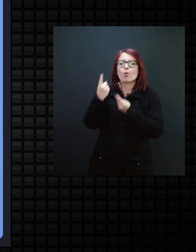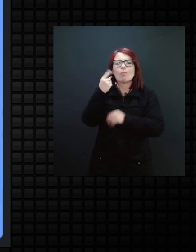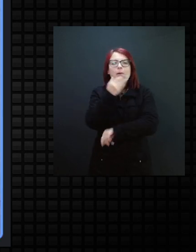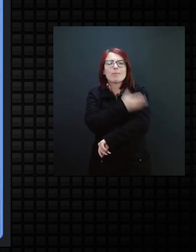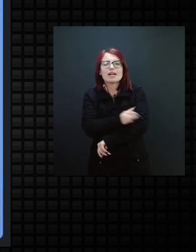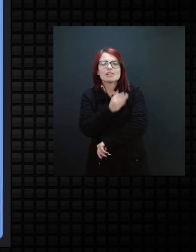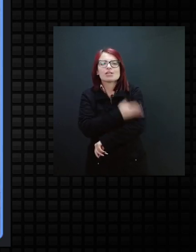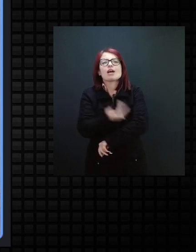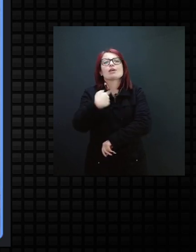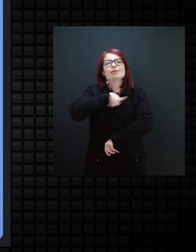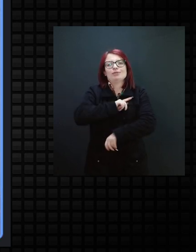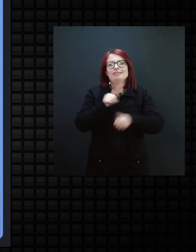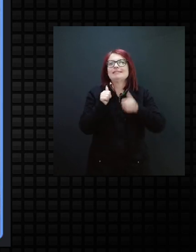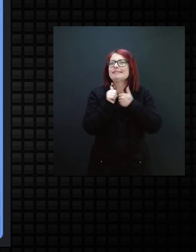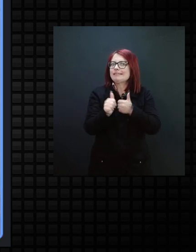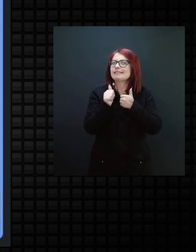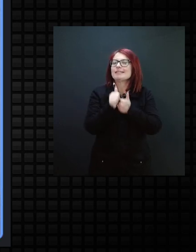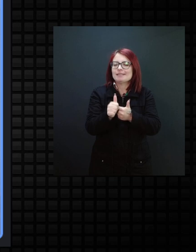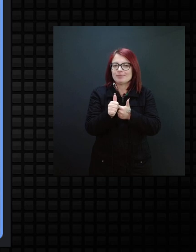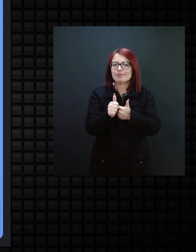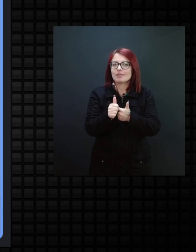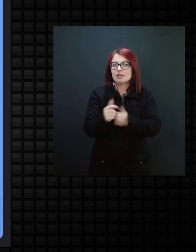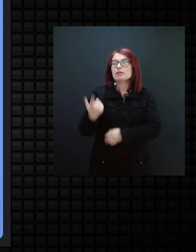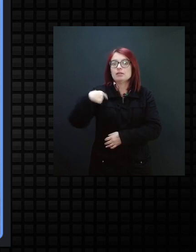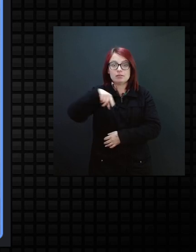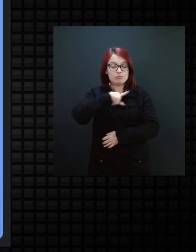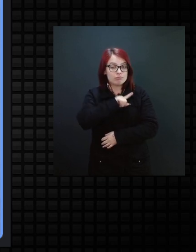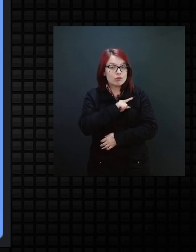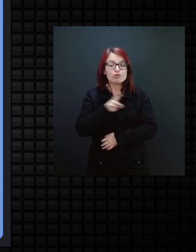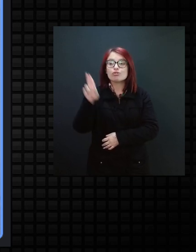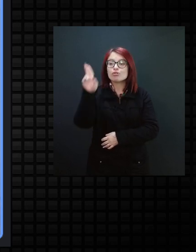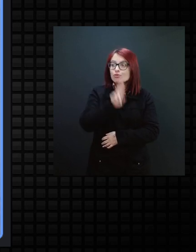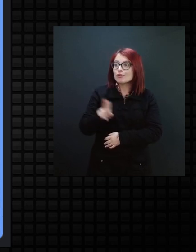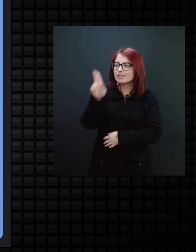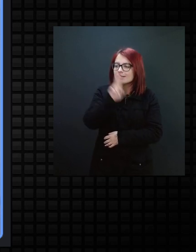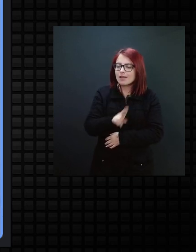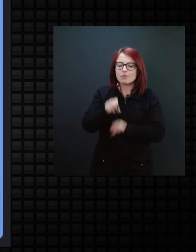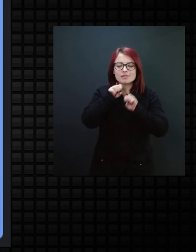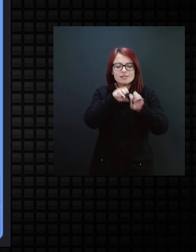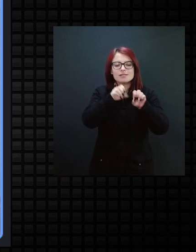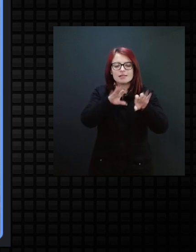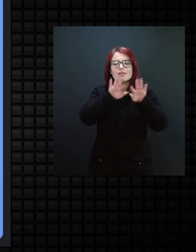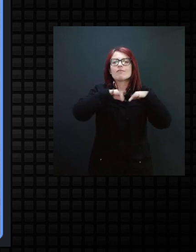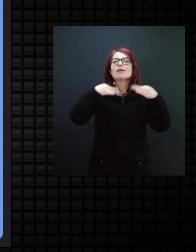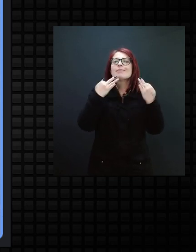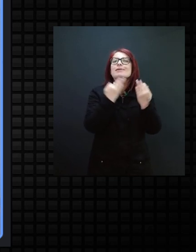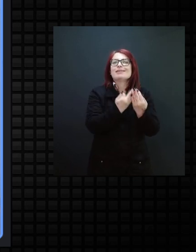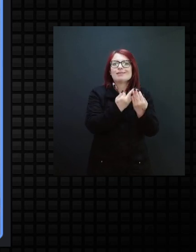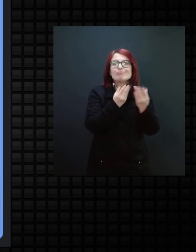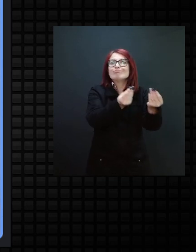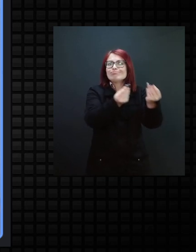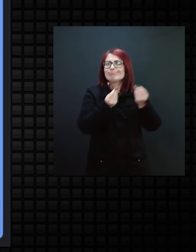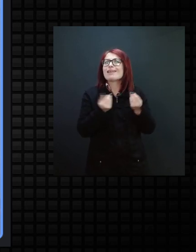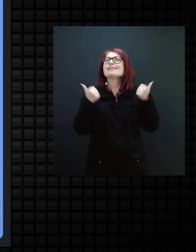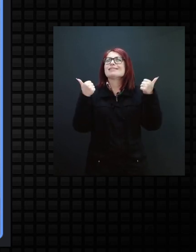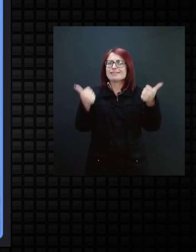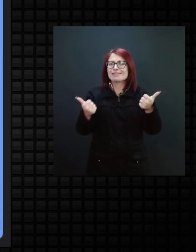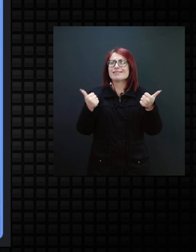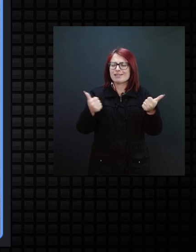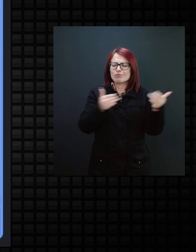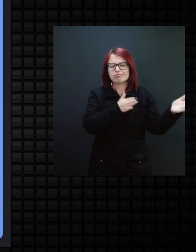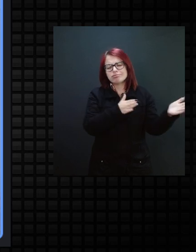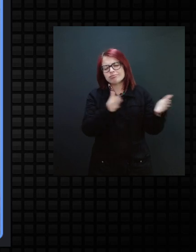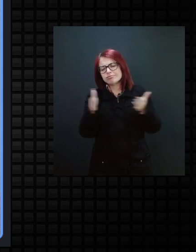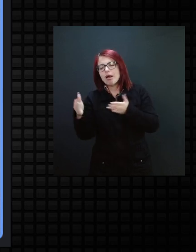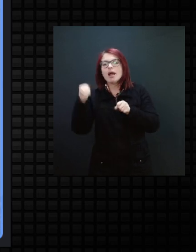a ser seguida em que nós instrumentalizamos a família e que isso tem dado muito certo no decorrer de todos esses